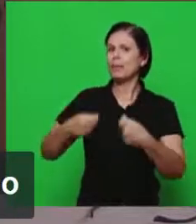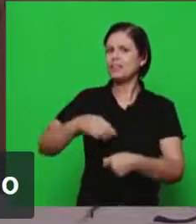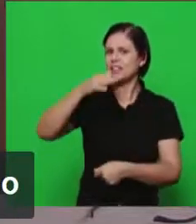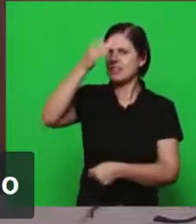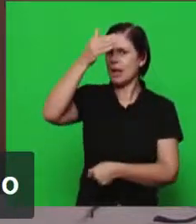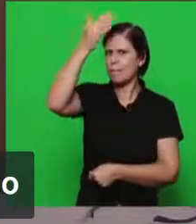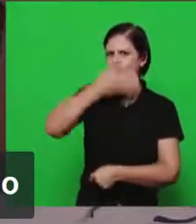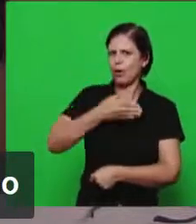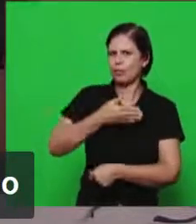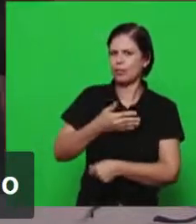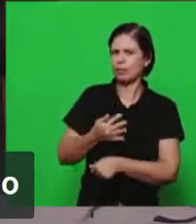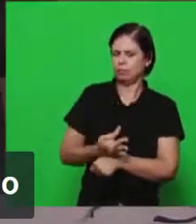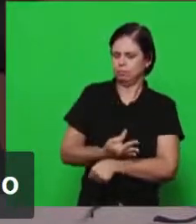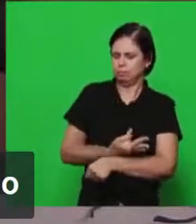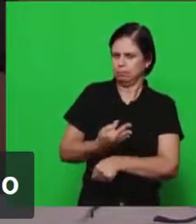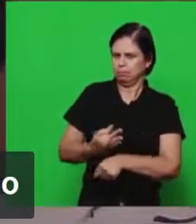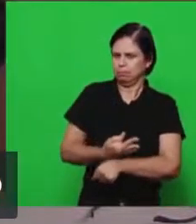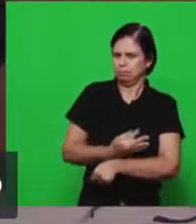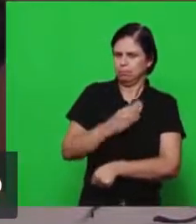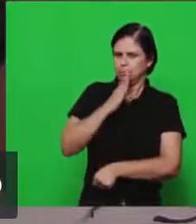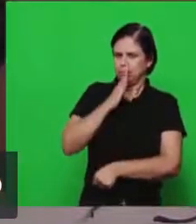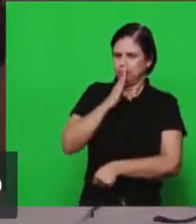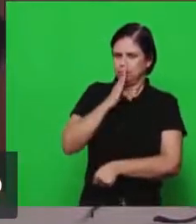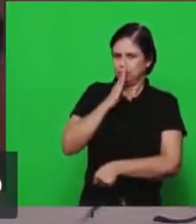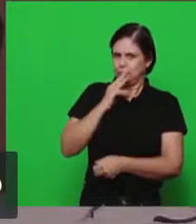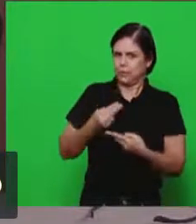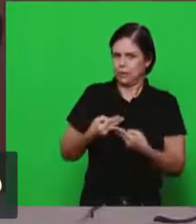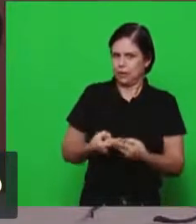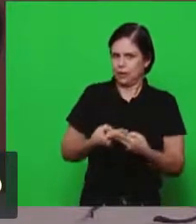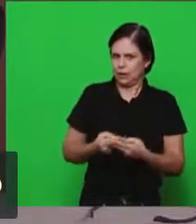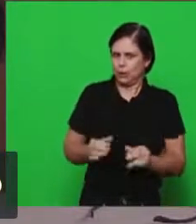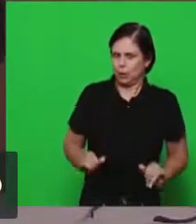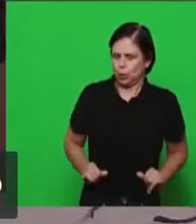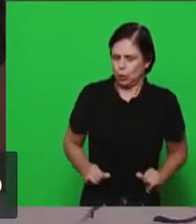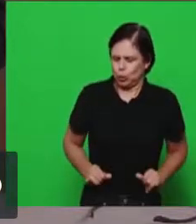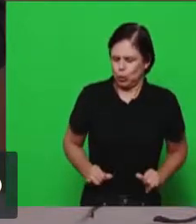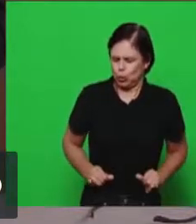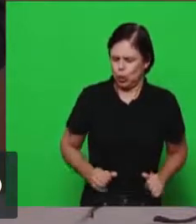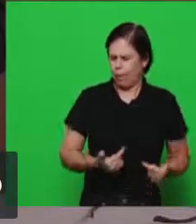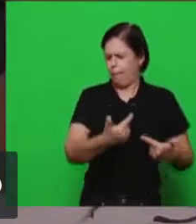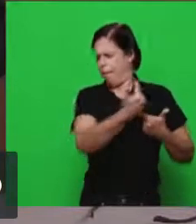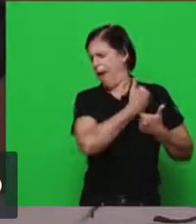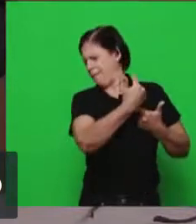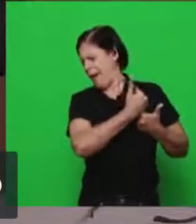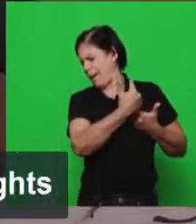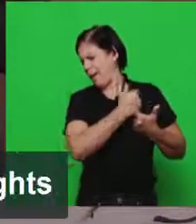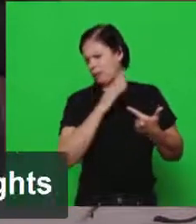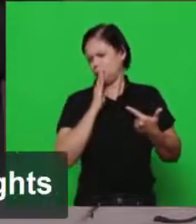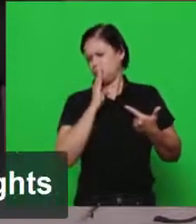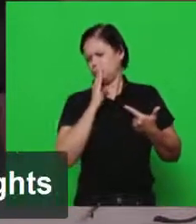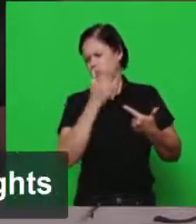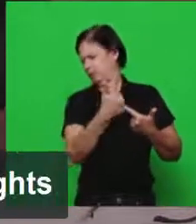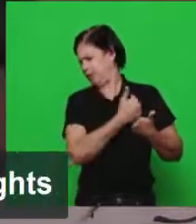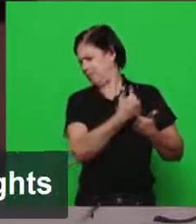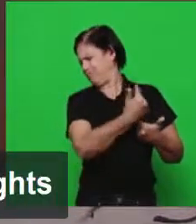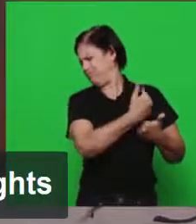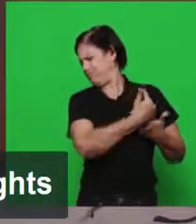tem paciência é daquele que sofre as perseguições é daquele que aguenta a